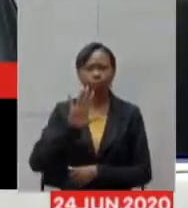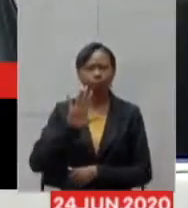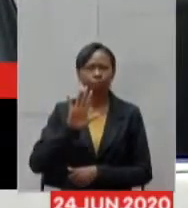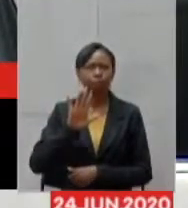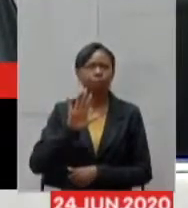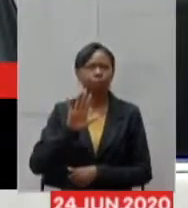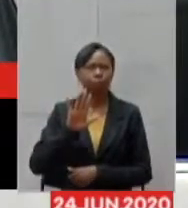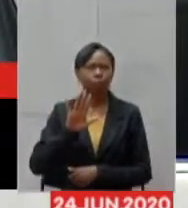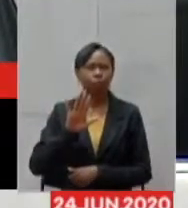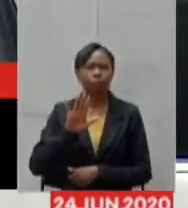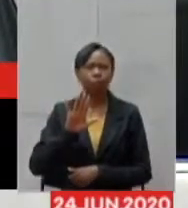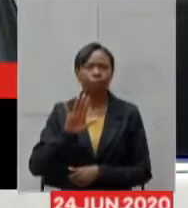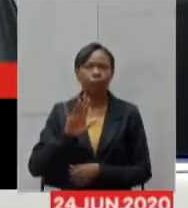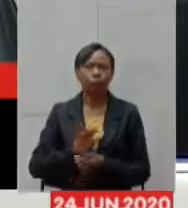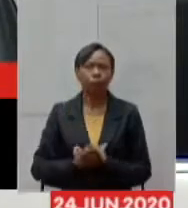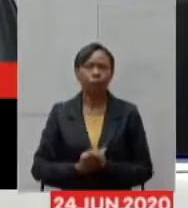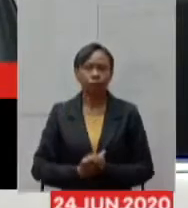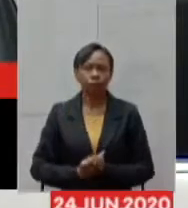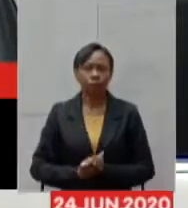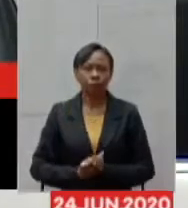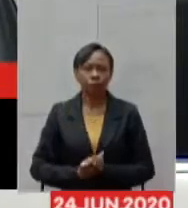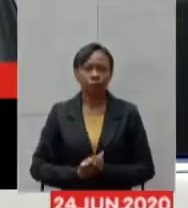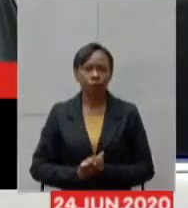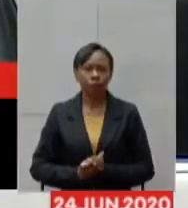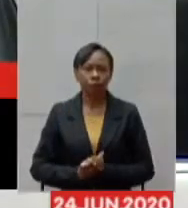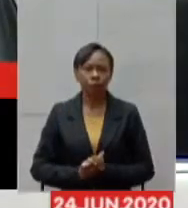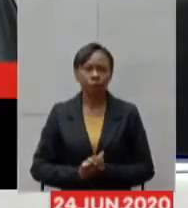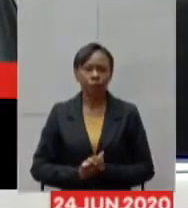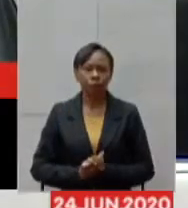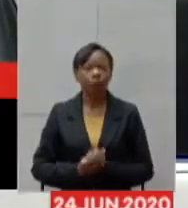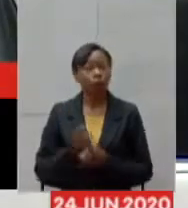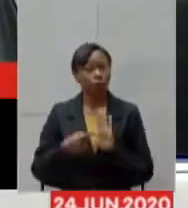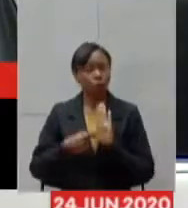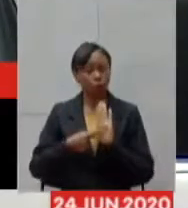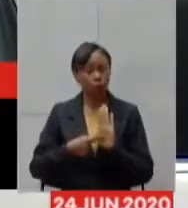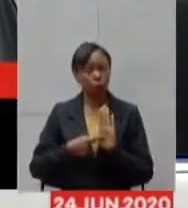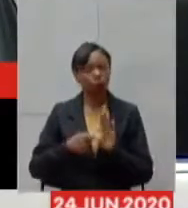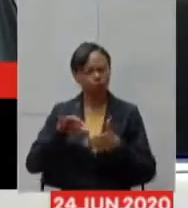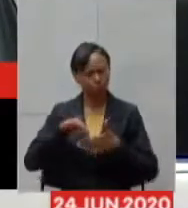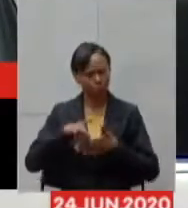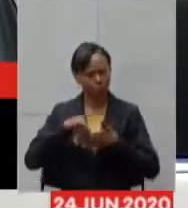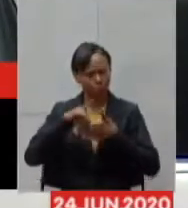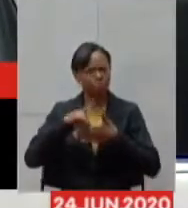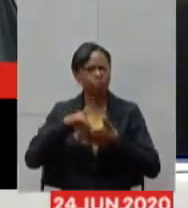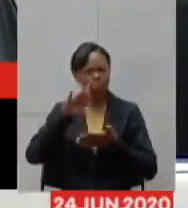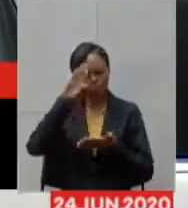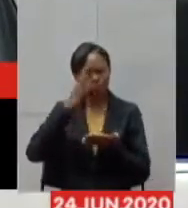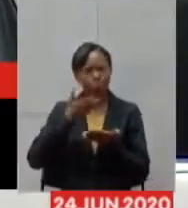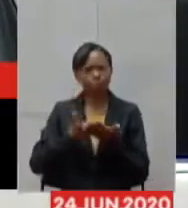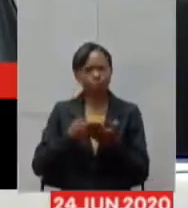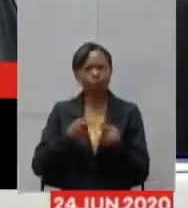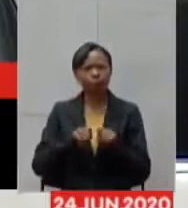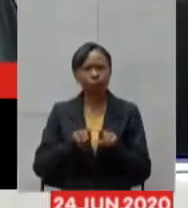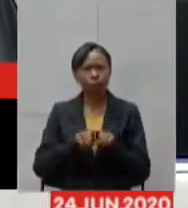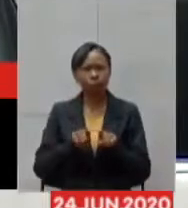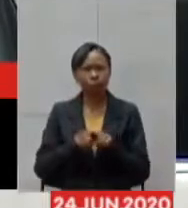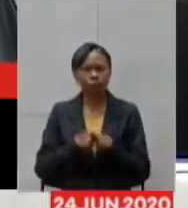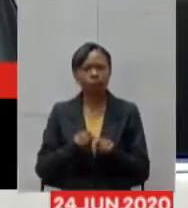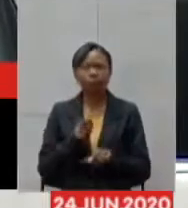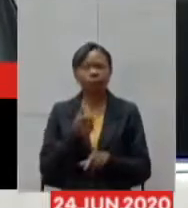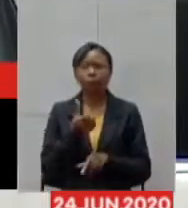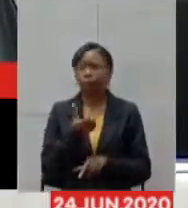80% de investimento da iniciativa privada. Isso mostra liderança e confiança. Enquanto os lugares gastaram 50, 60 milhões,